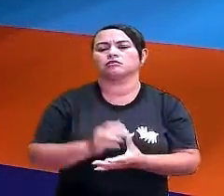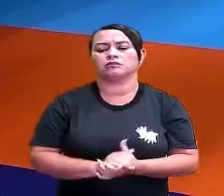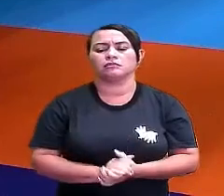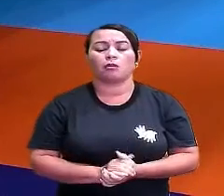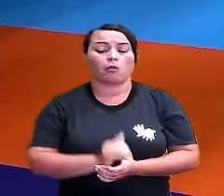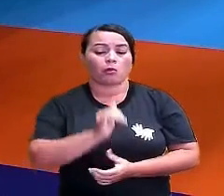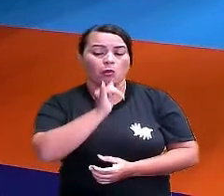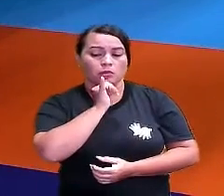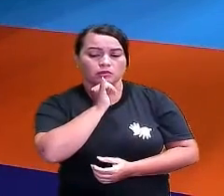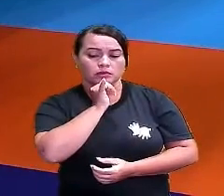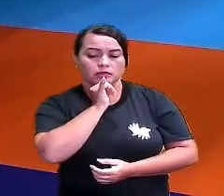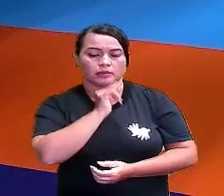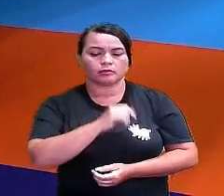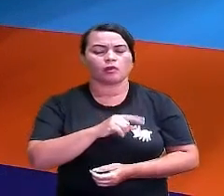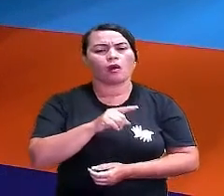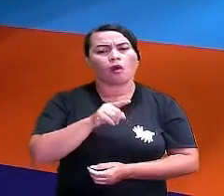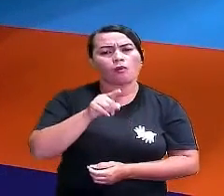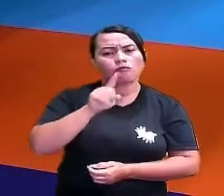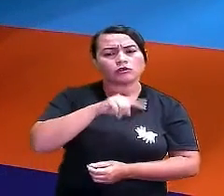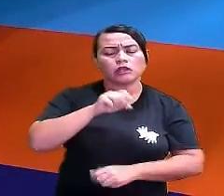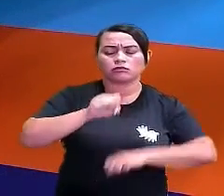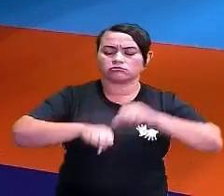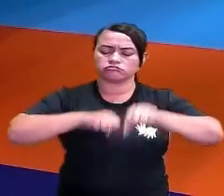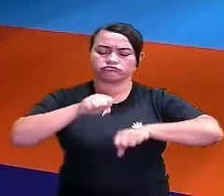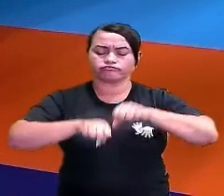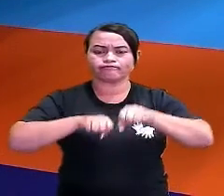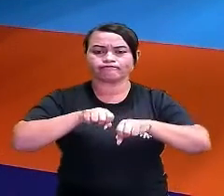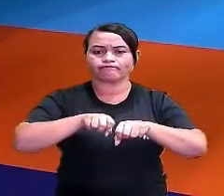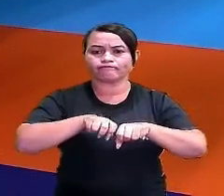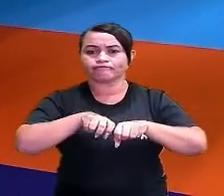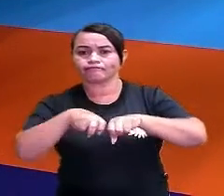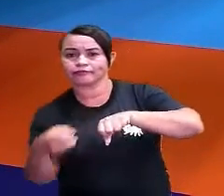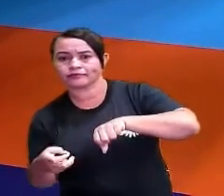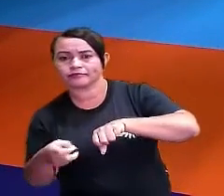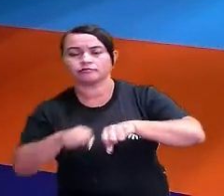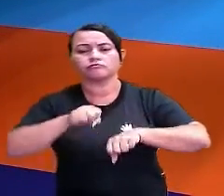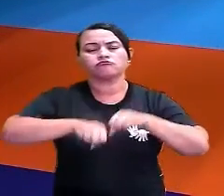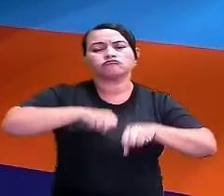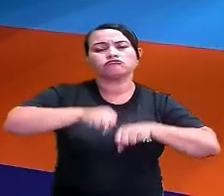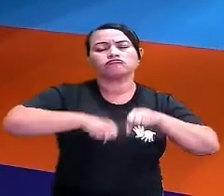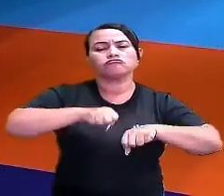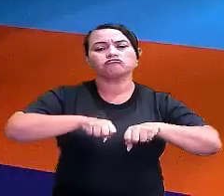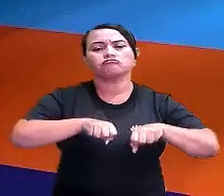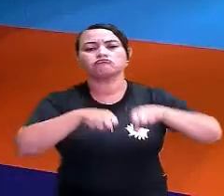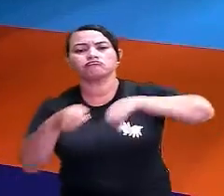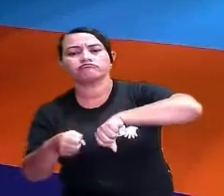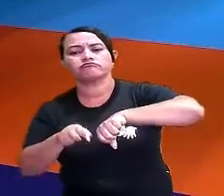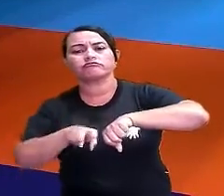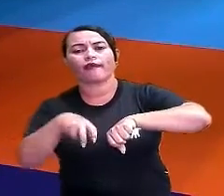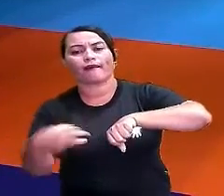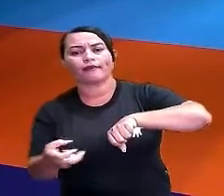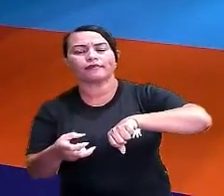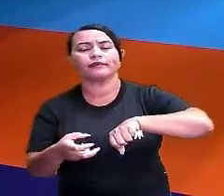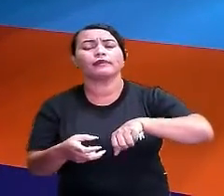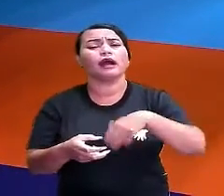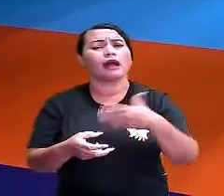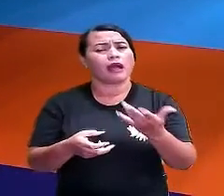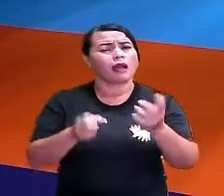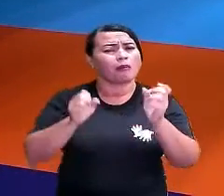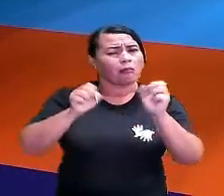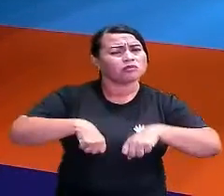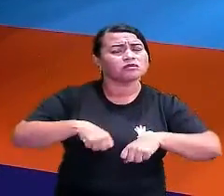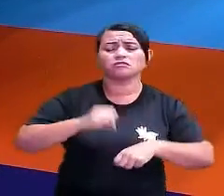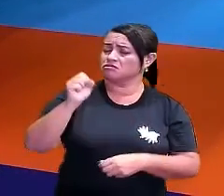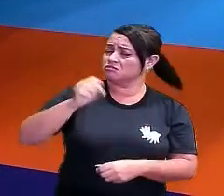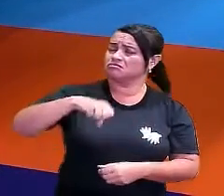Por exemplo, você cair da bicicleta, tá? Tá andando da bicicleta, caiu. É possível?